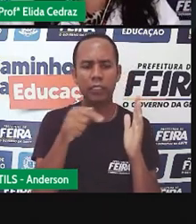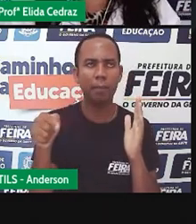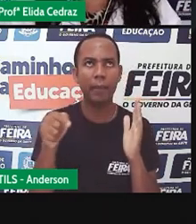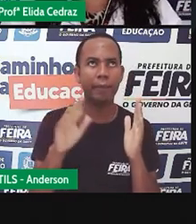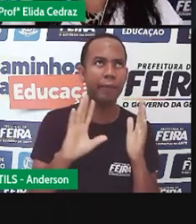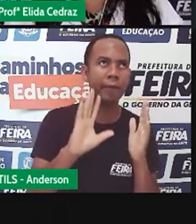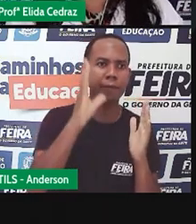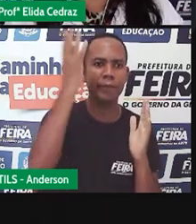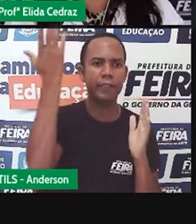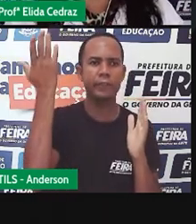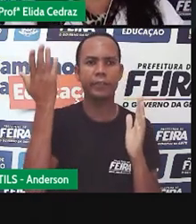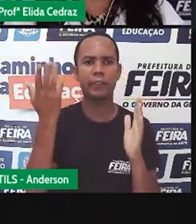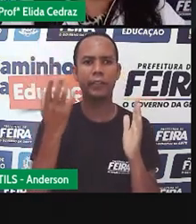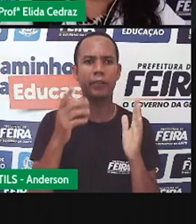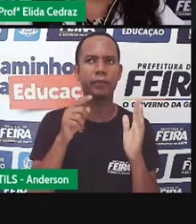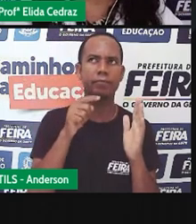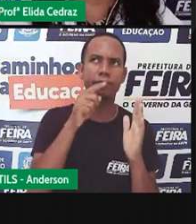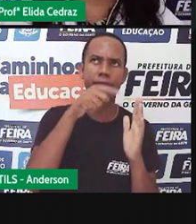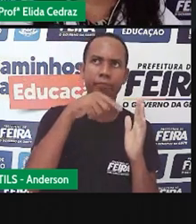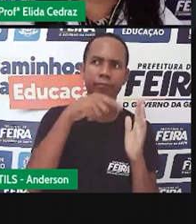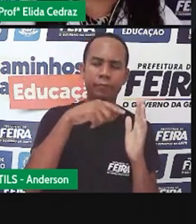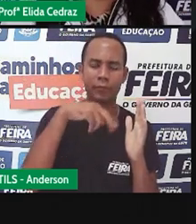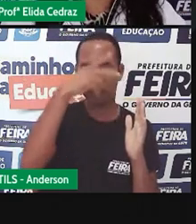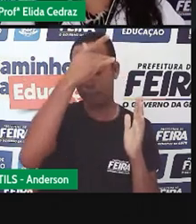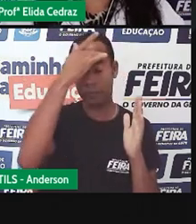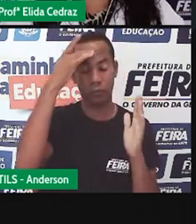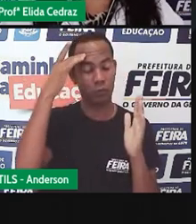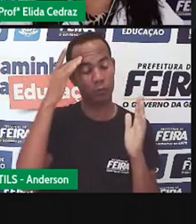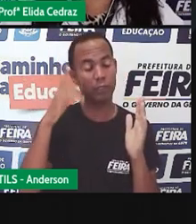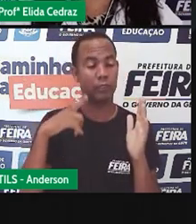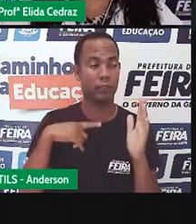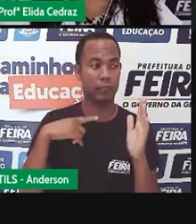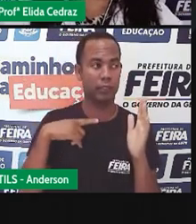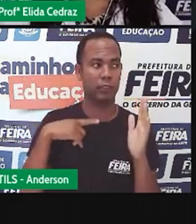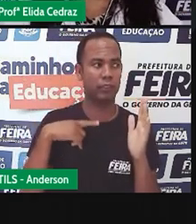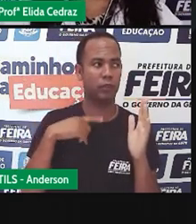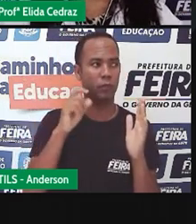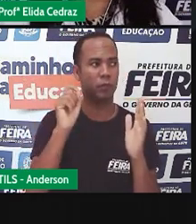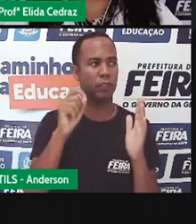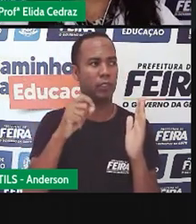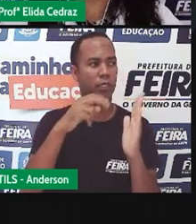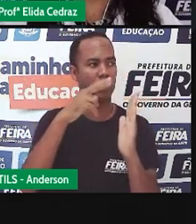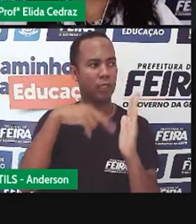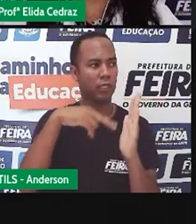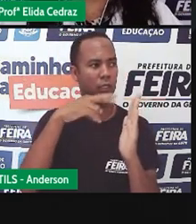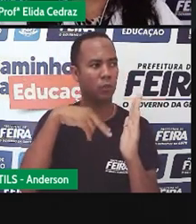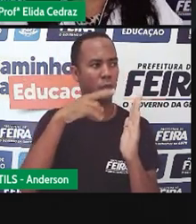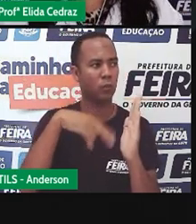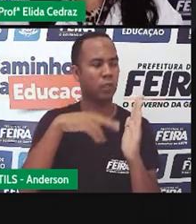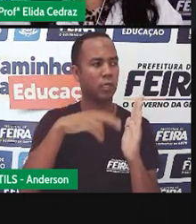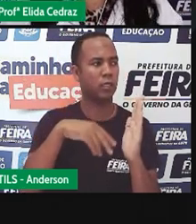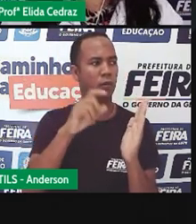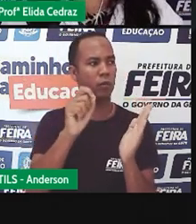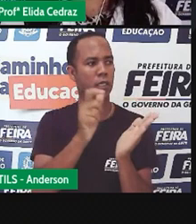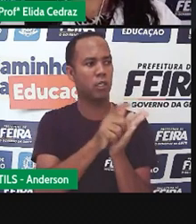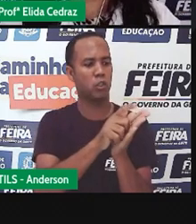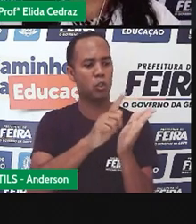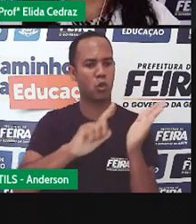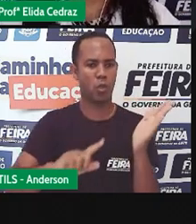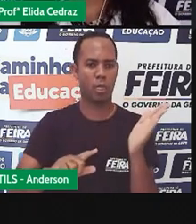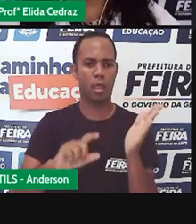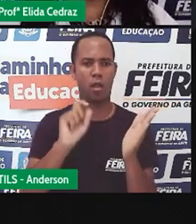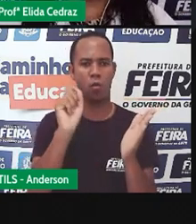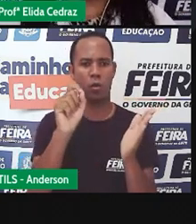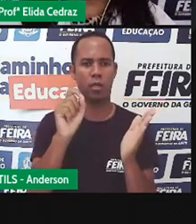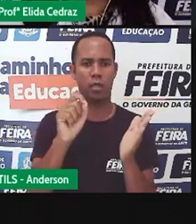vai acontecer naquele período. As pessoas têm esse hábito de leitura. Então, o jornal não é somente